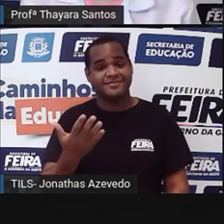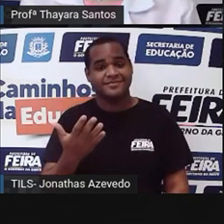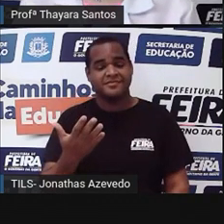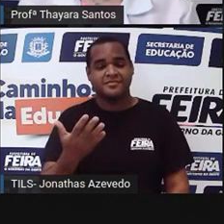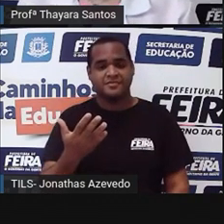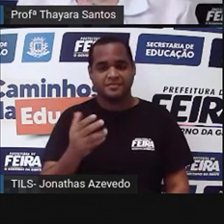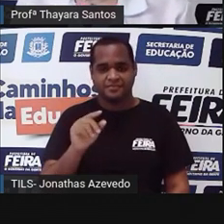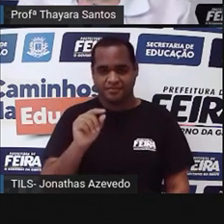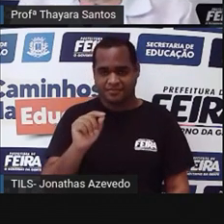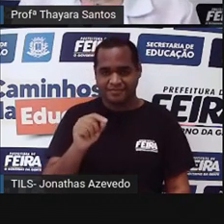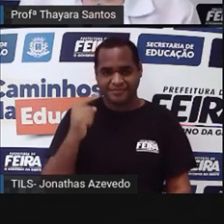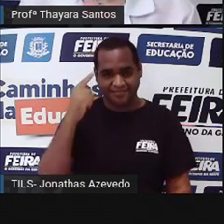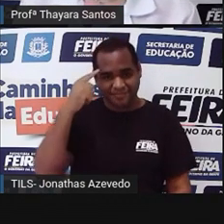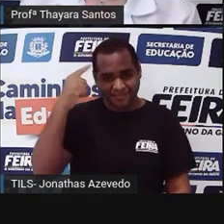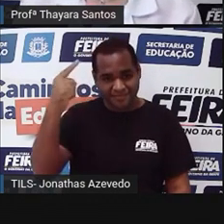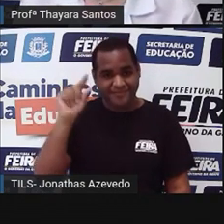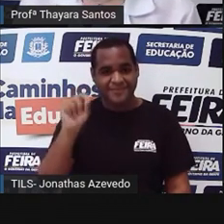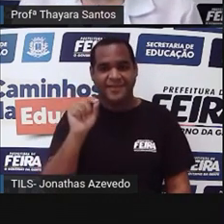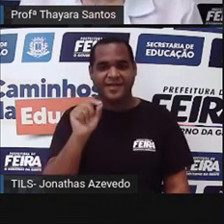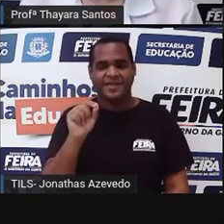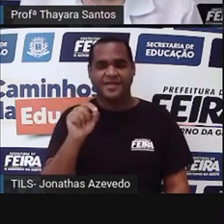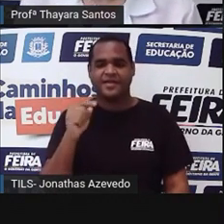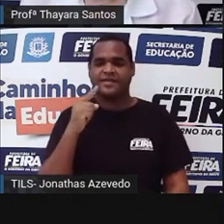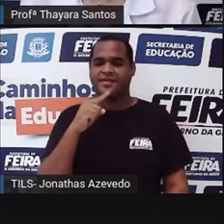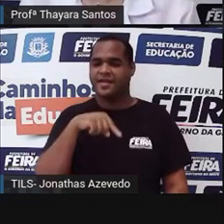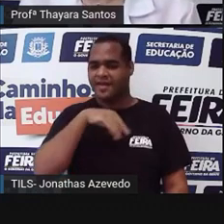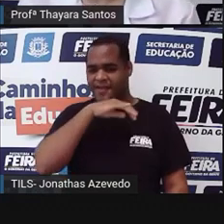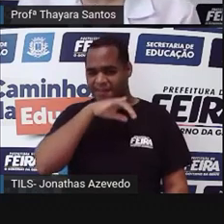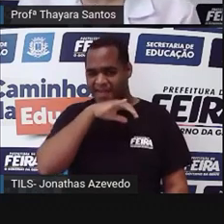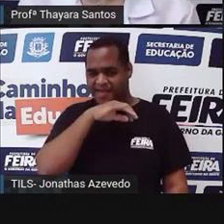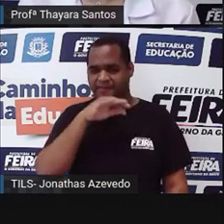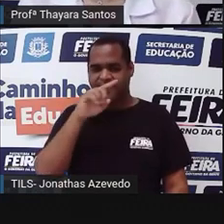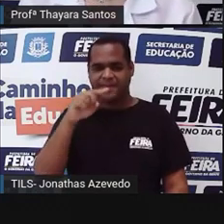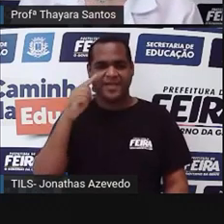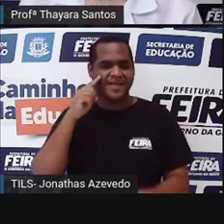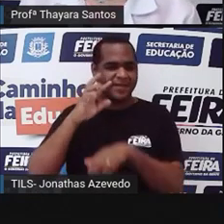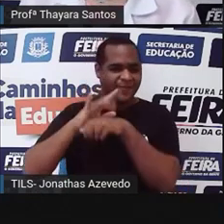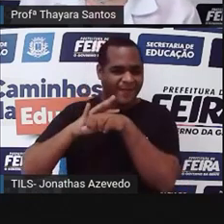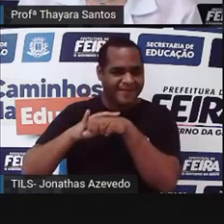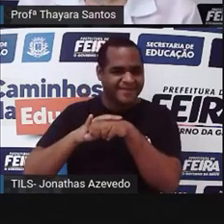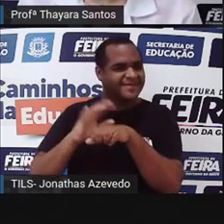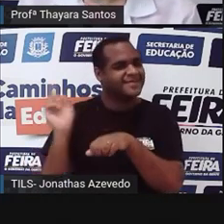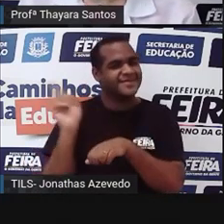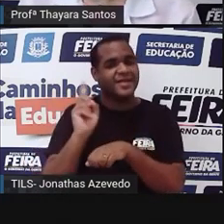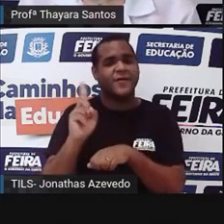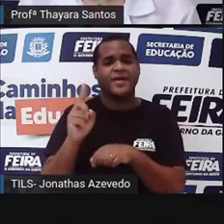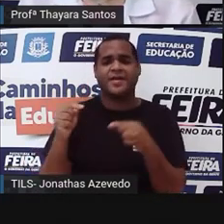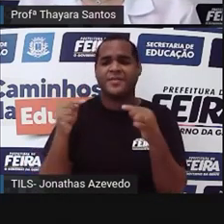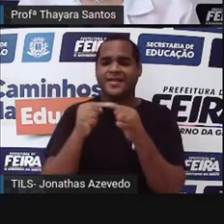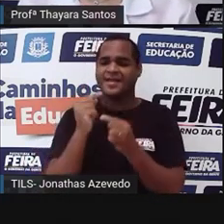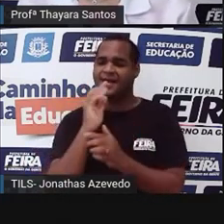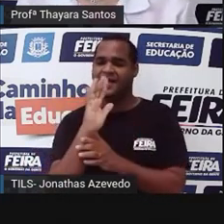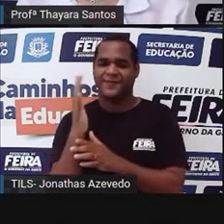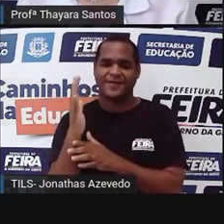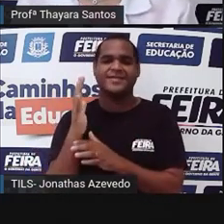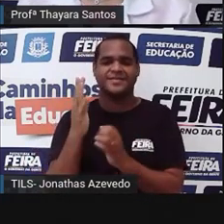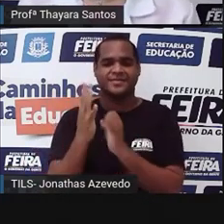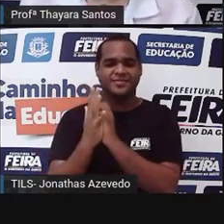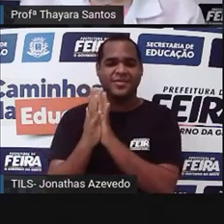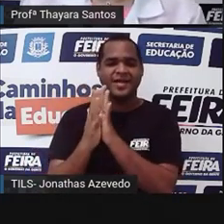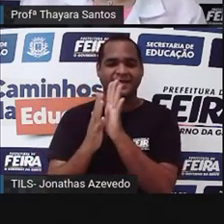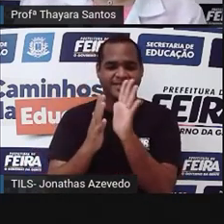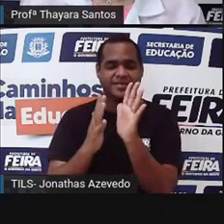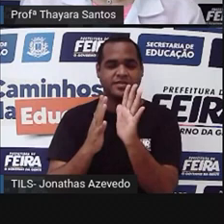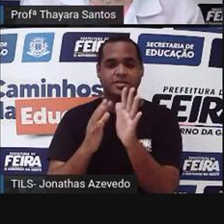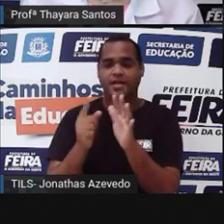Então, briófitas e pteridófitas, na verdade, não são animais, não são doenças, são plantas. São dois grupos de plantas sem